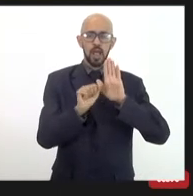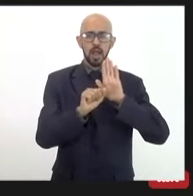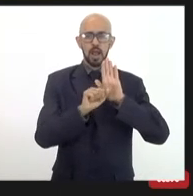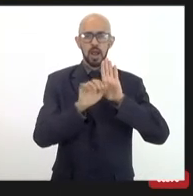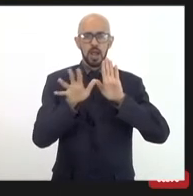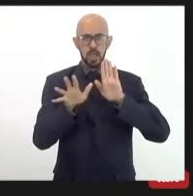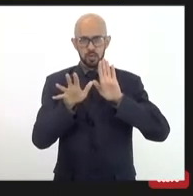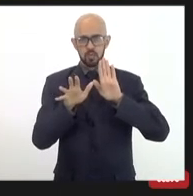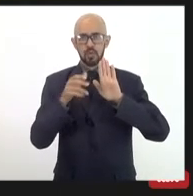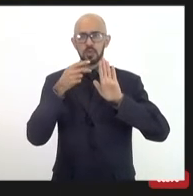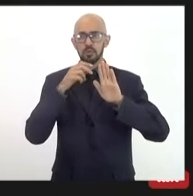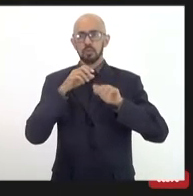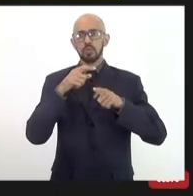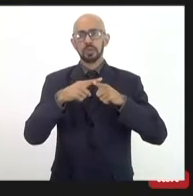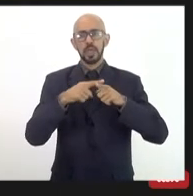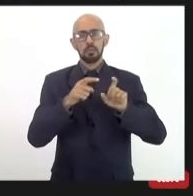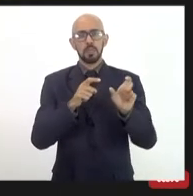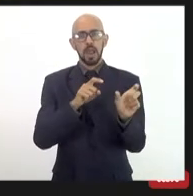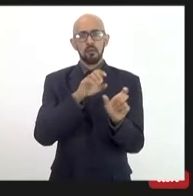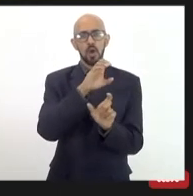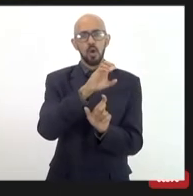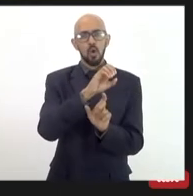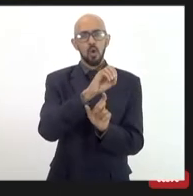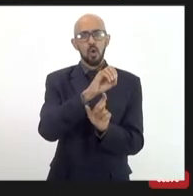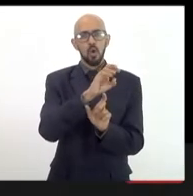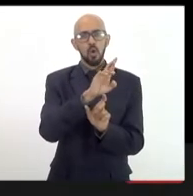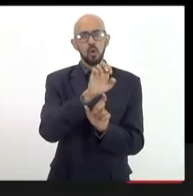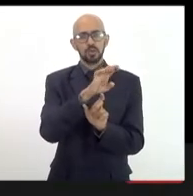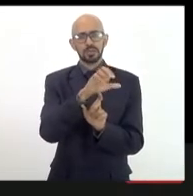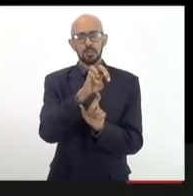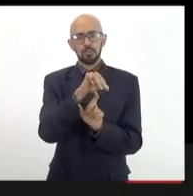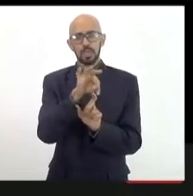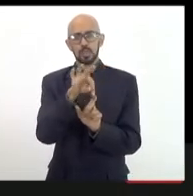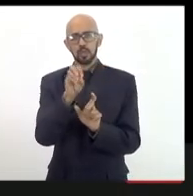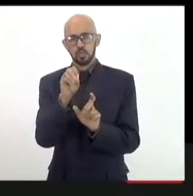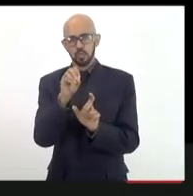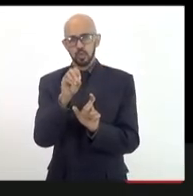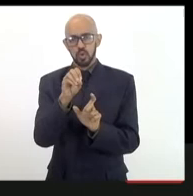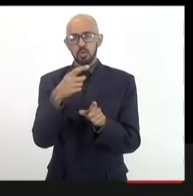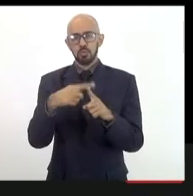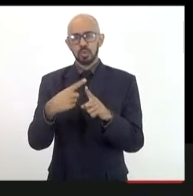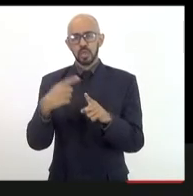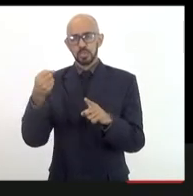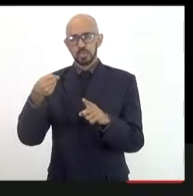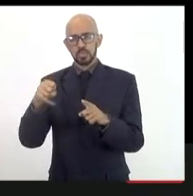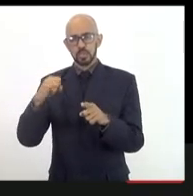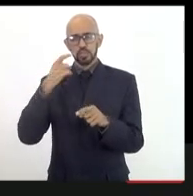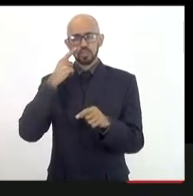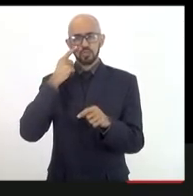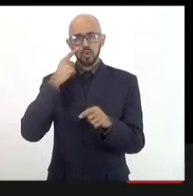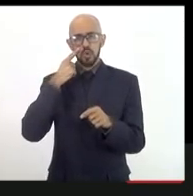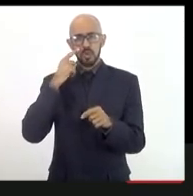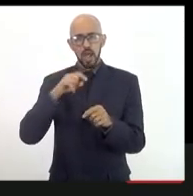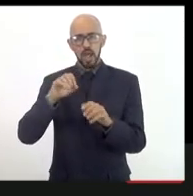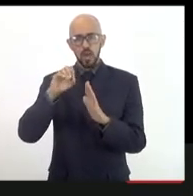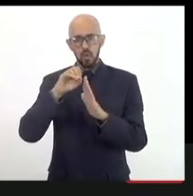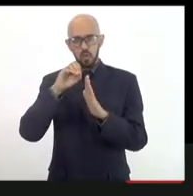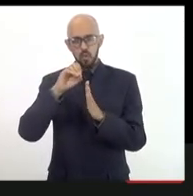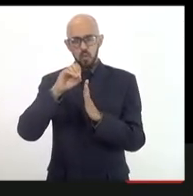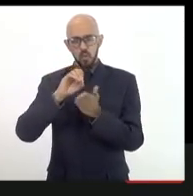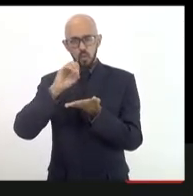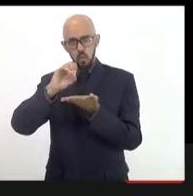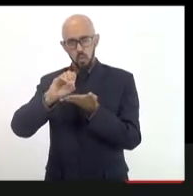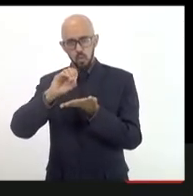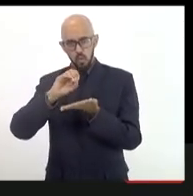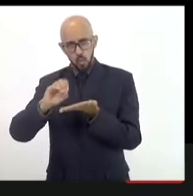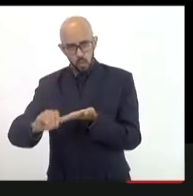fala no orçamento, mas se a gente olhar o orçamento nos últimos anos, a segurança tem um papel, um